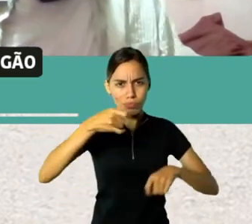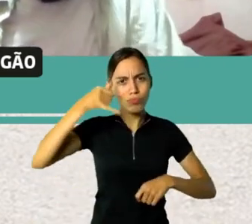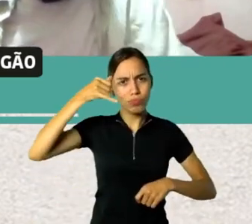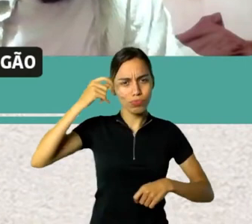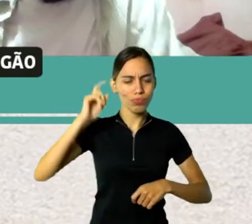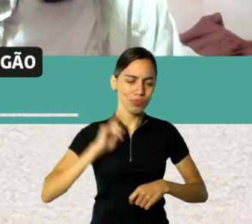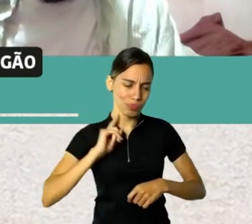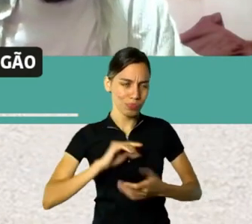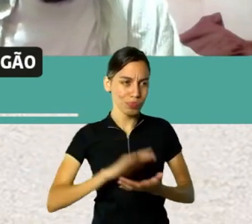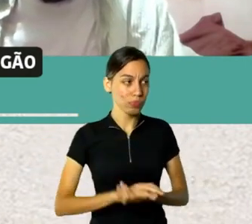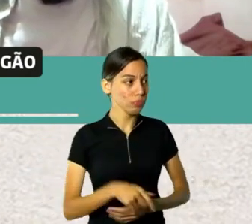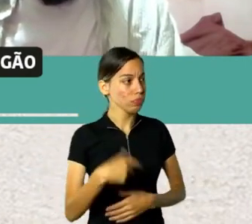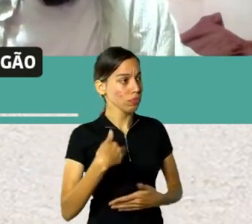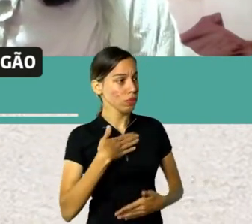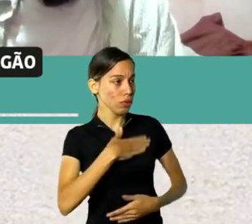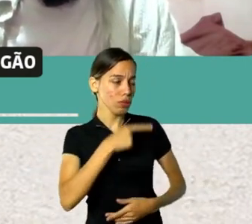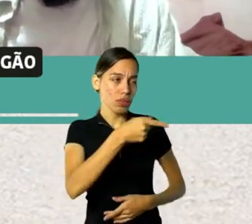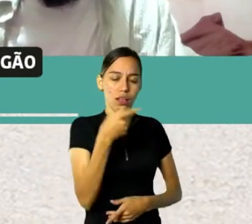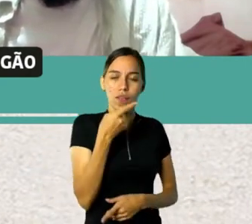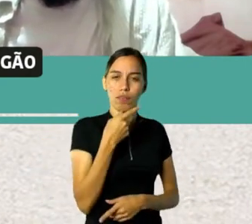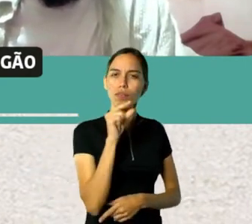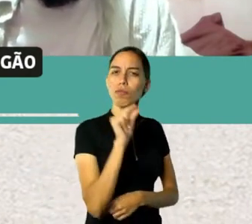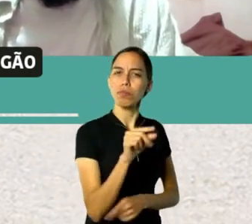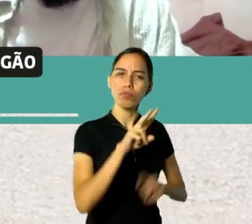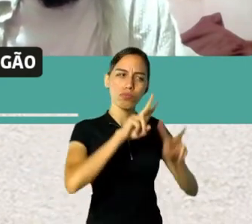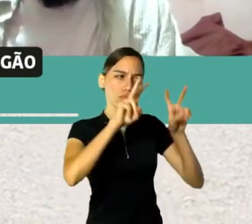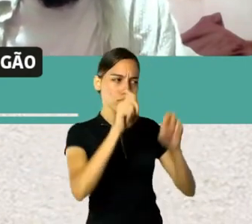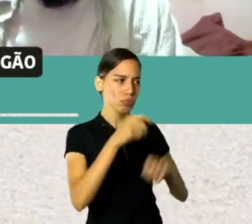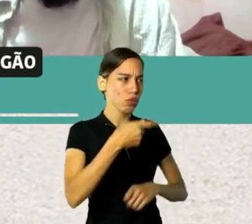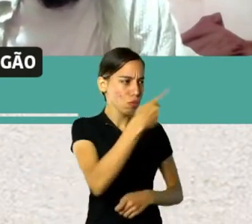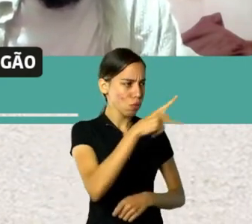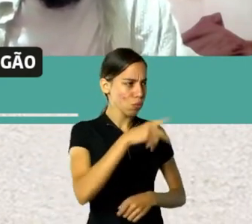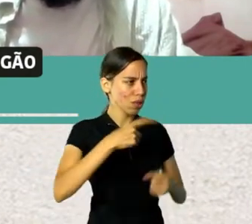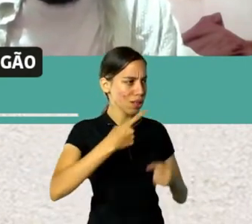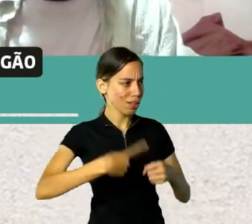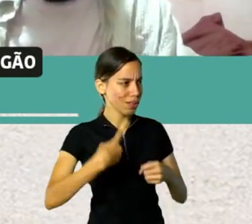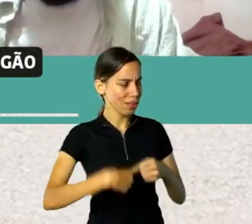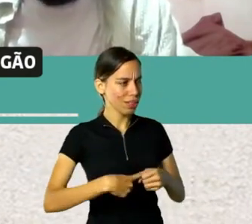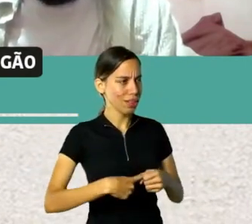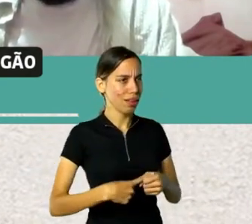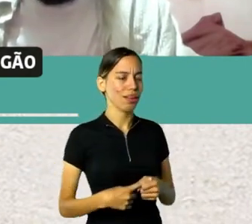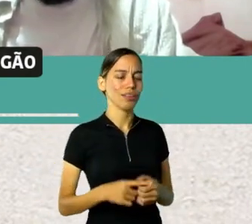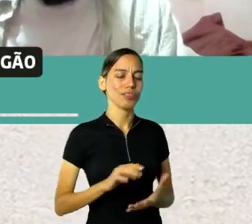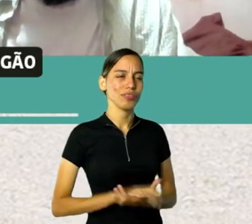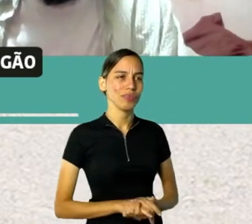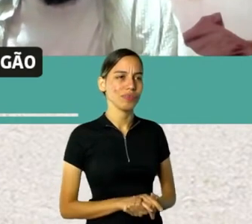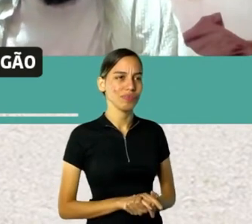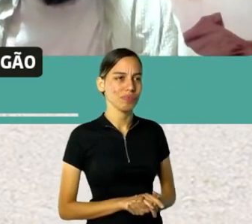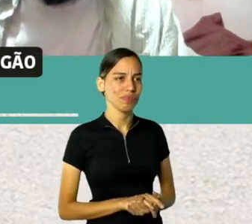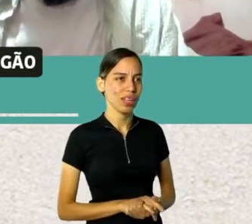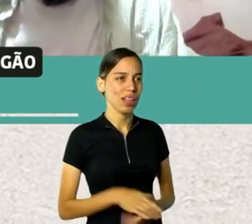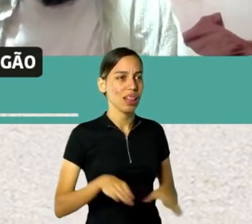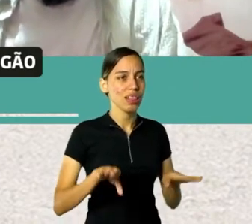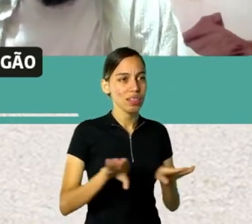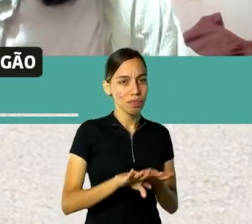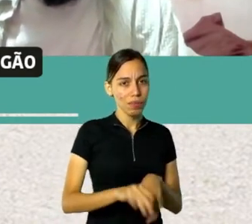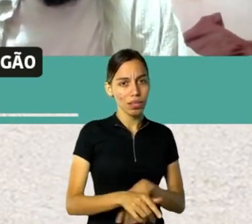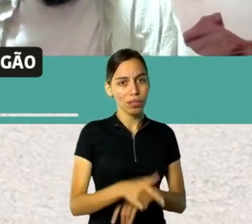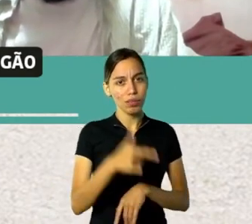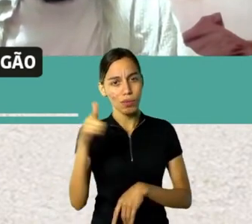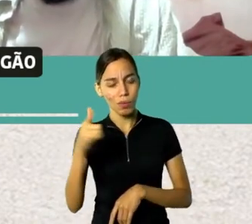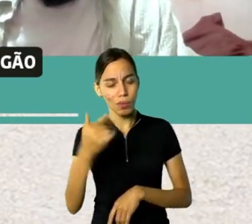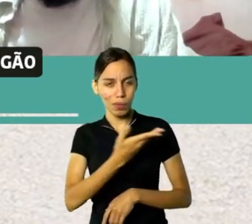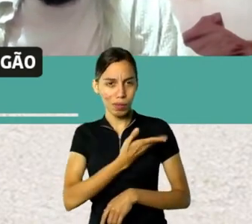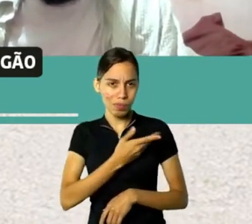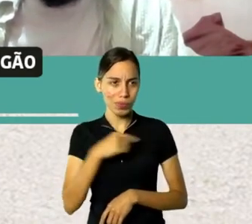que você falasse um pouquinho dessa sua cidade natal. O jornalista e escritor João Perdigão é um homem branco, calvo, de barba escura